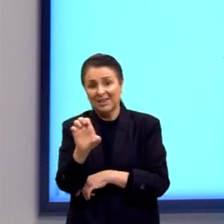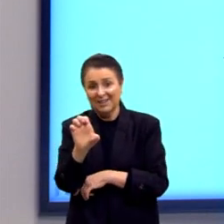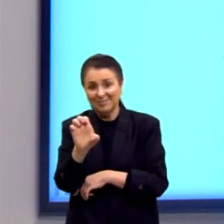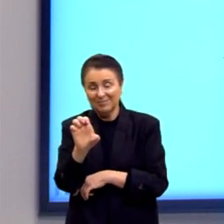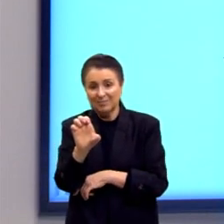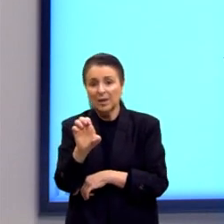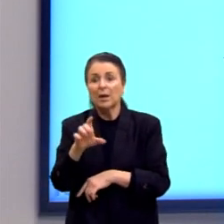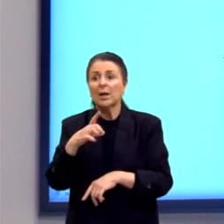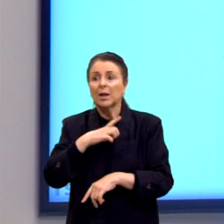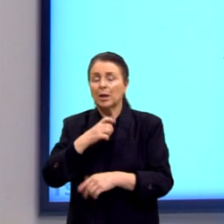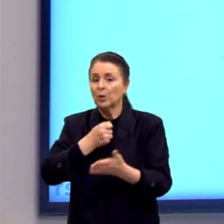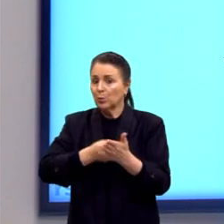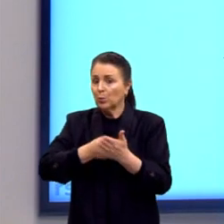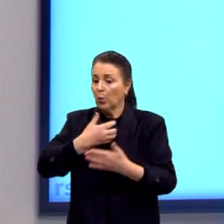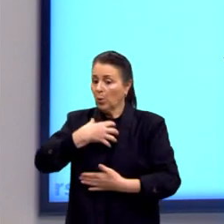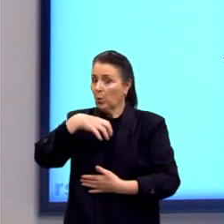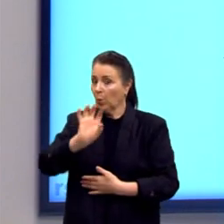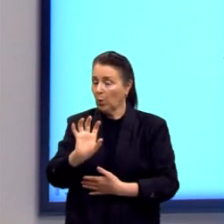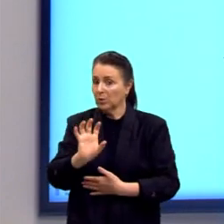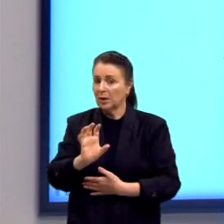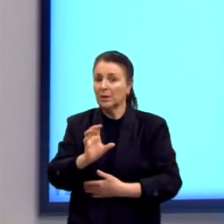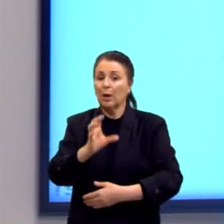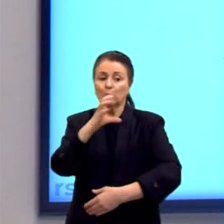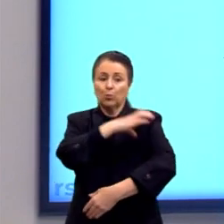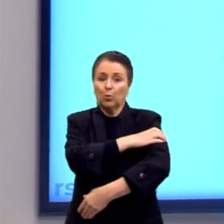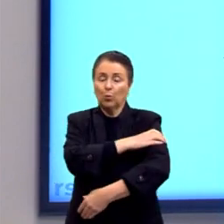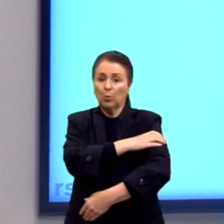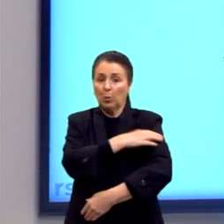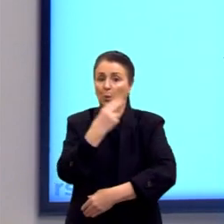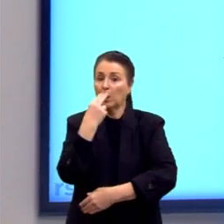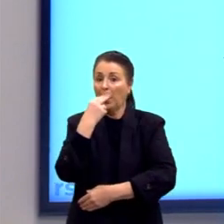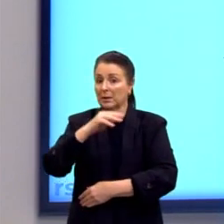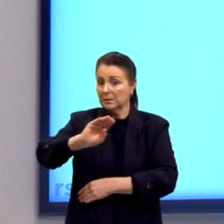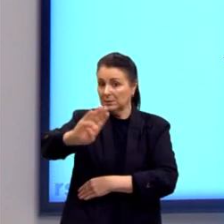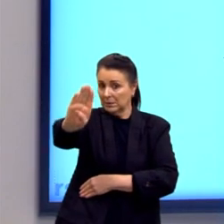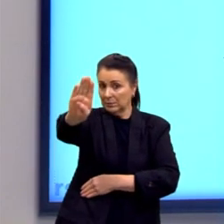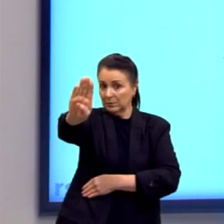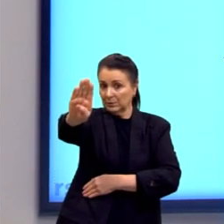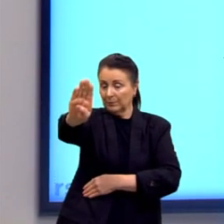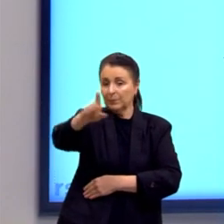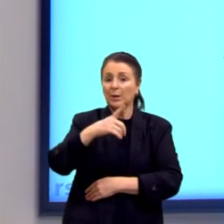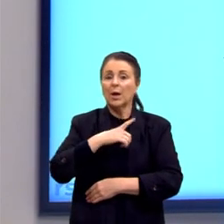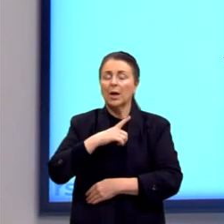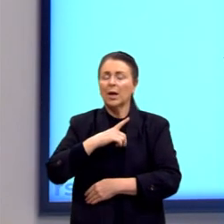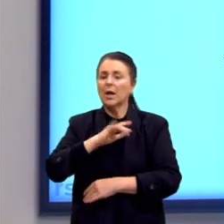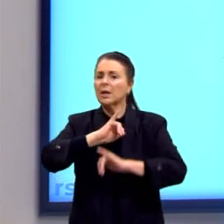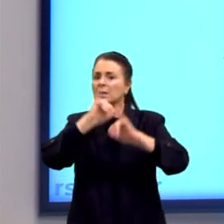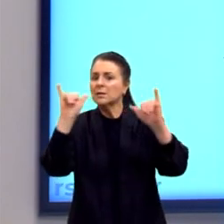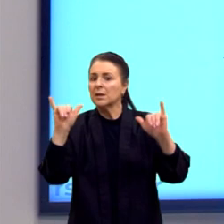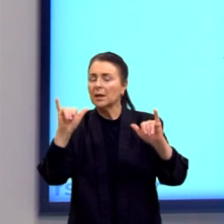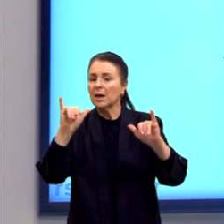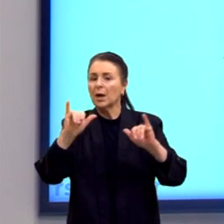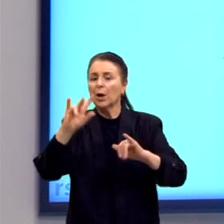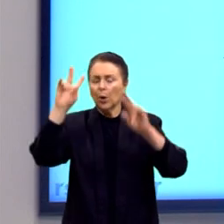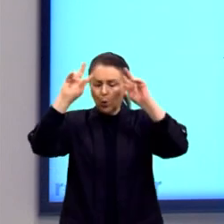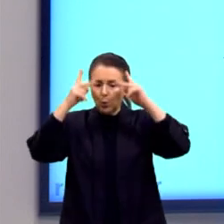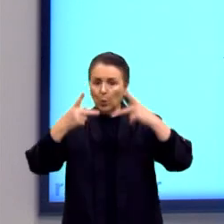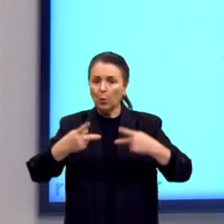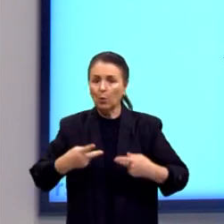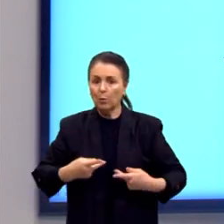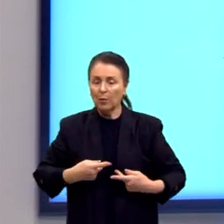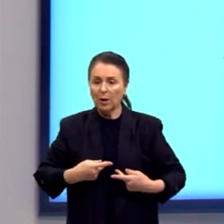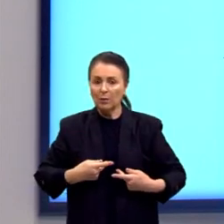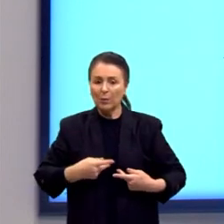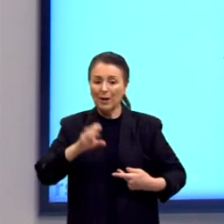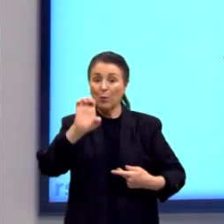contra o nazismo e tal, e ele é um camarada que vai defender o seguinte, que o ser humano é um ente para si e em